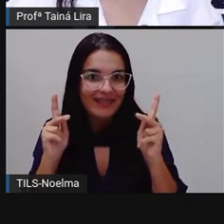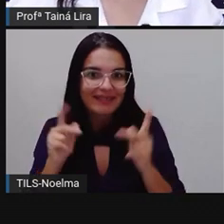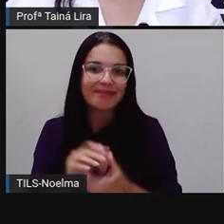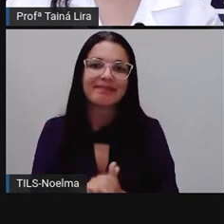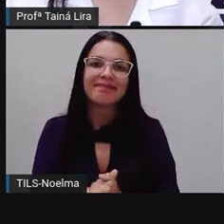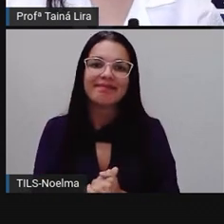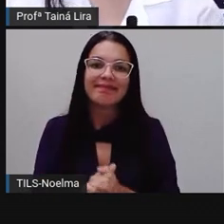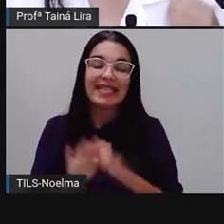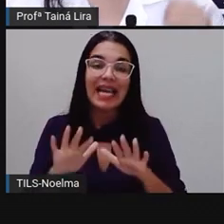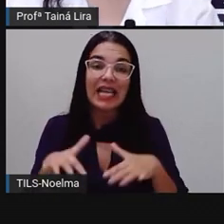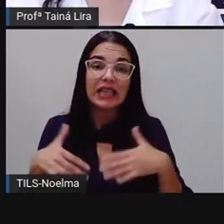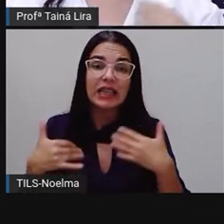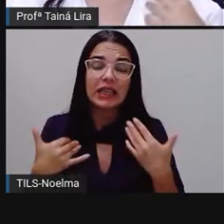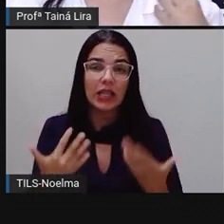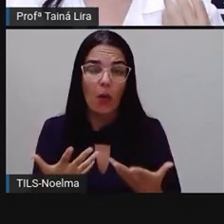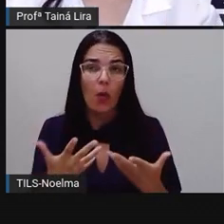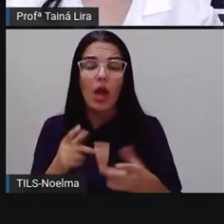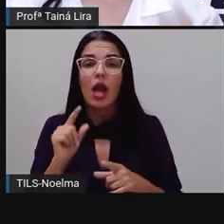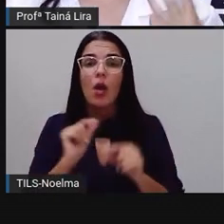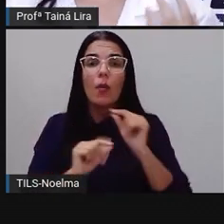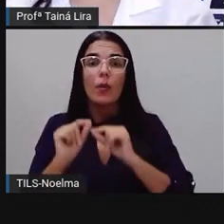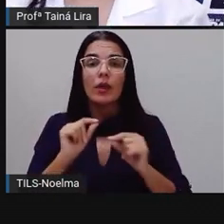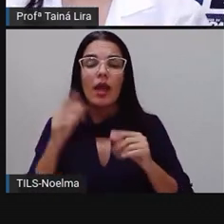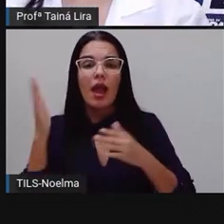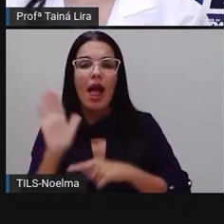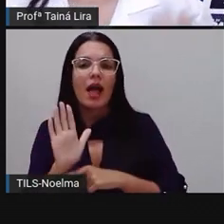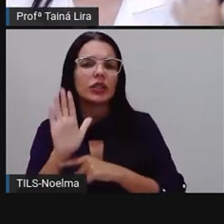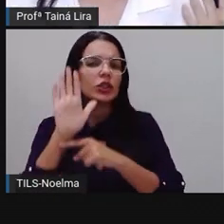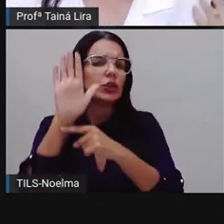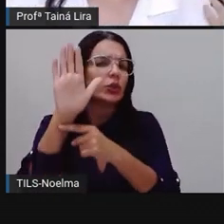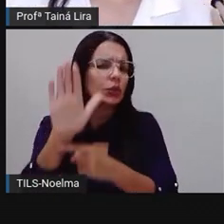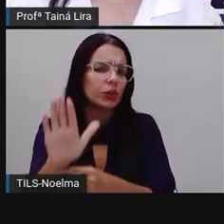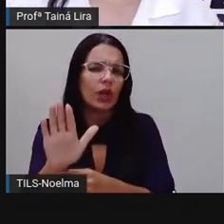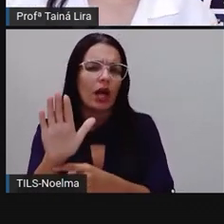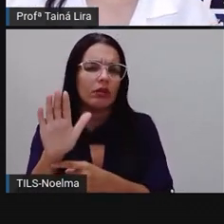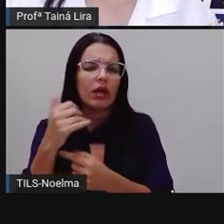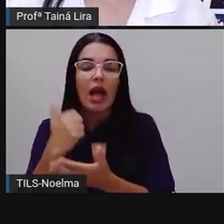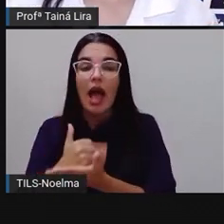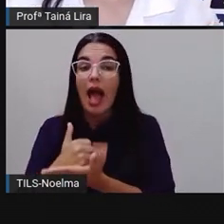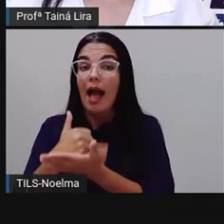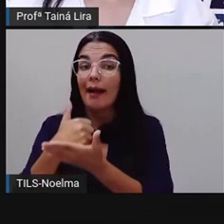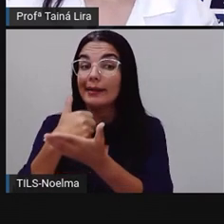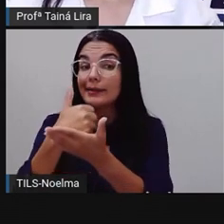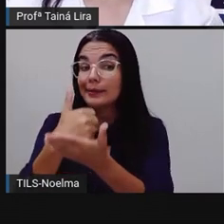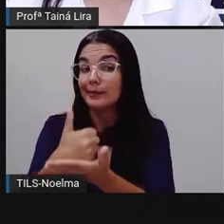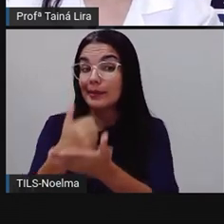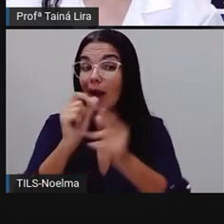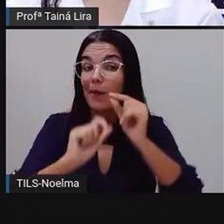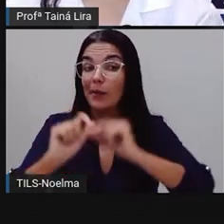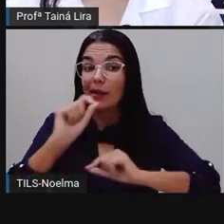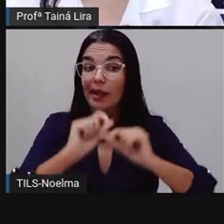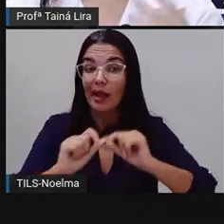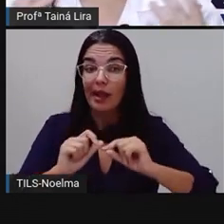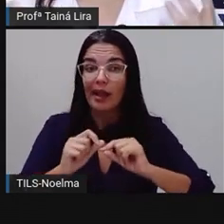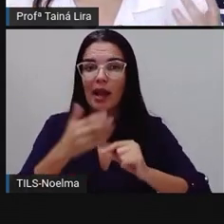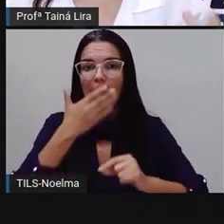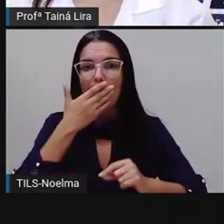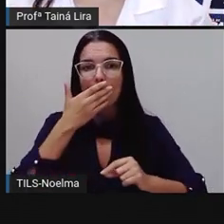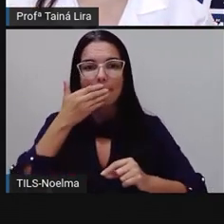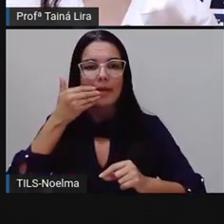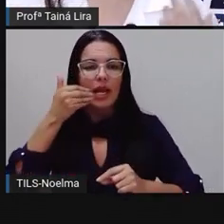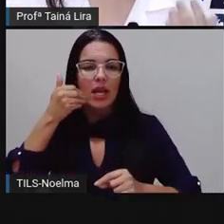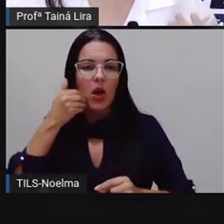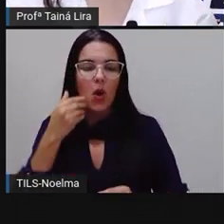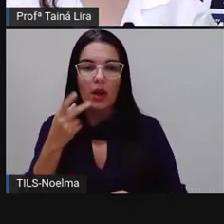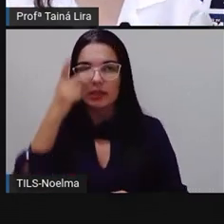Então, o hibisco é uma flor, tá bom? Que vai servir, ó, auxiliando as